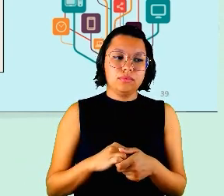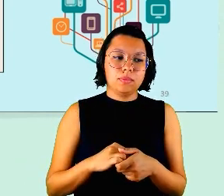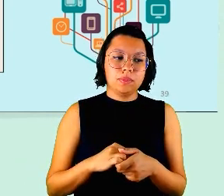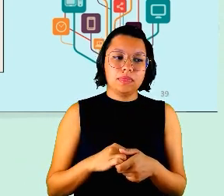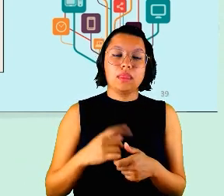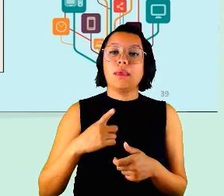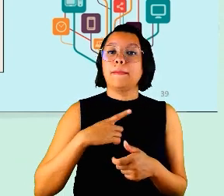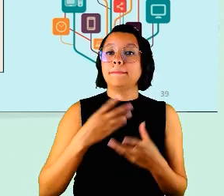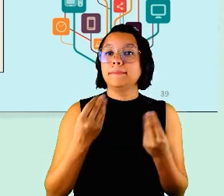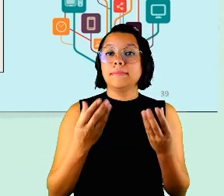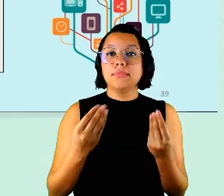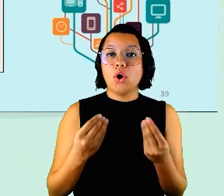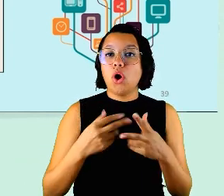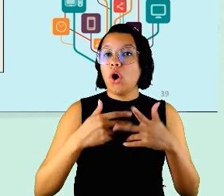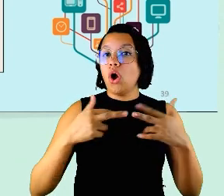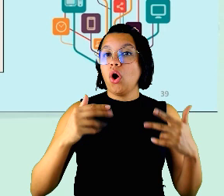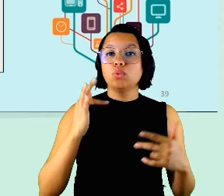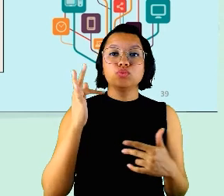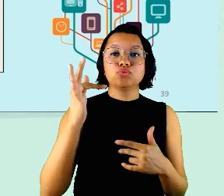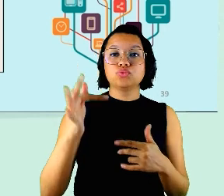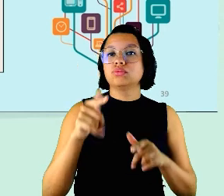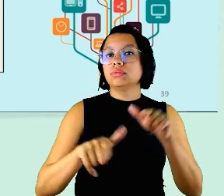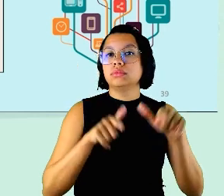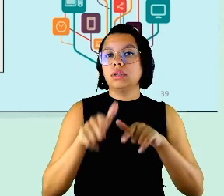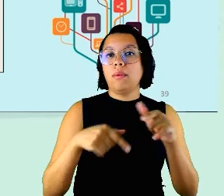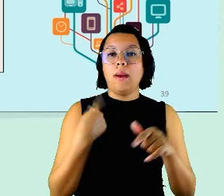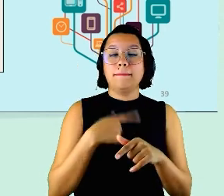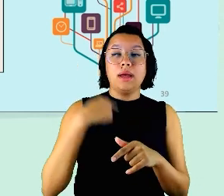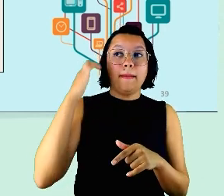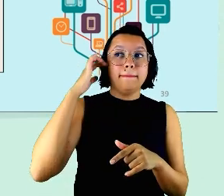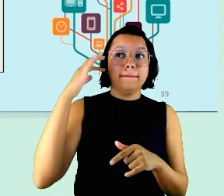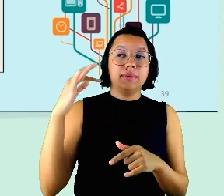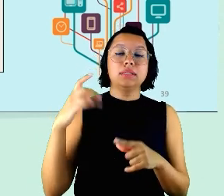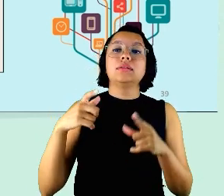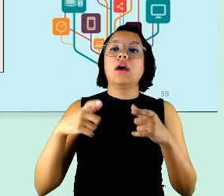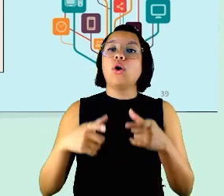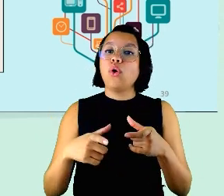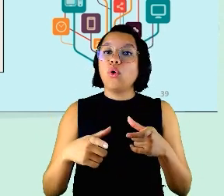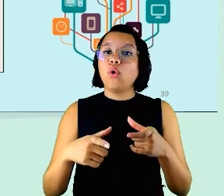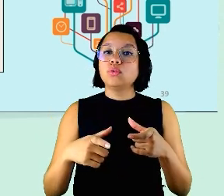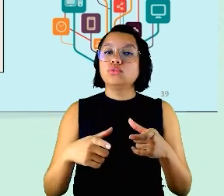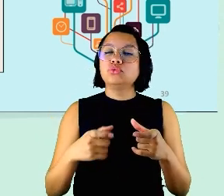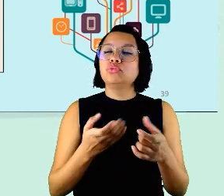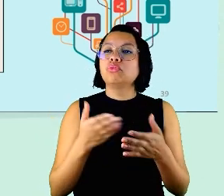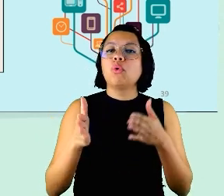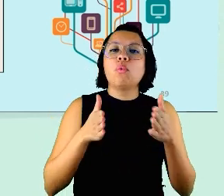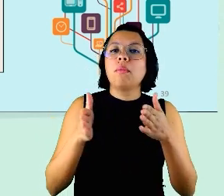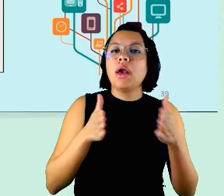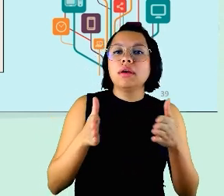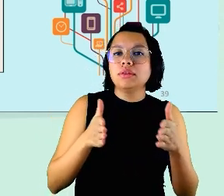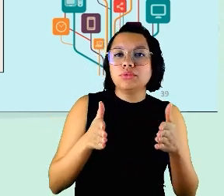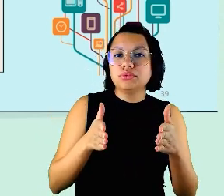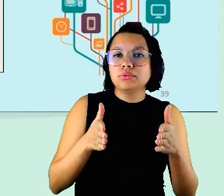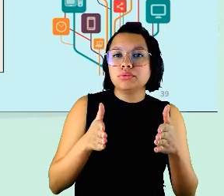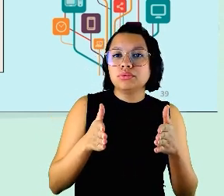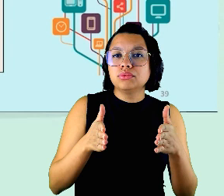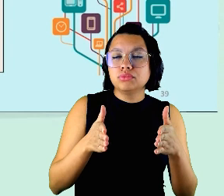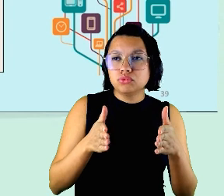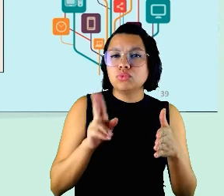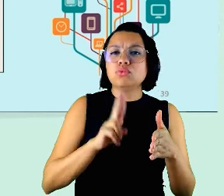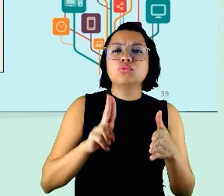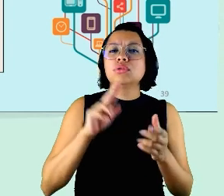coisas no futuro do trabalho pra gente pensar é onde quando por quanto tempo com que recursos